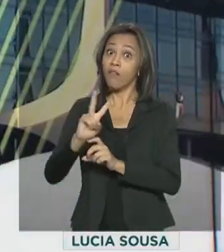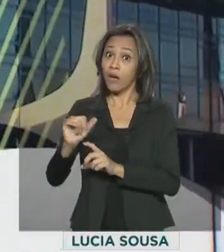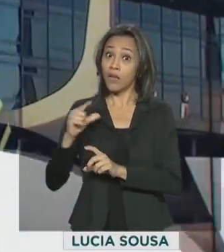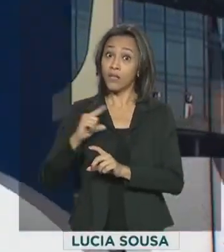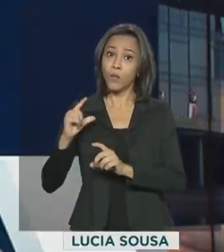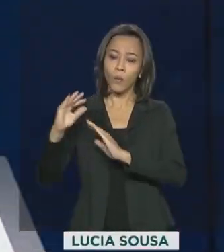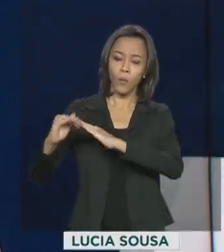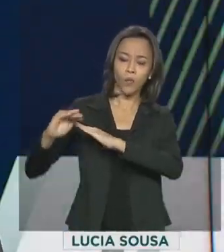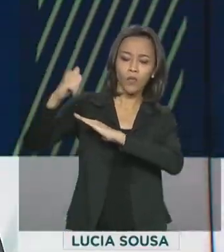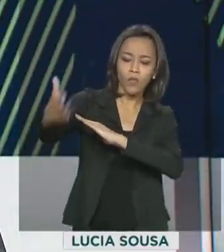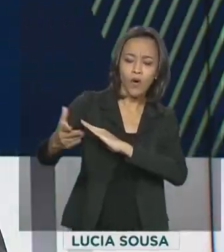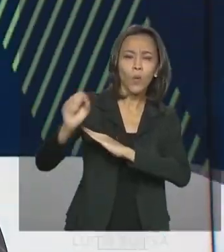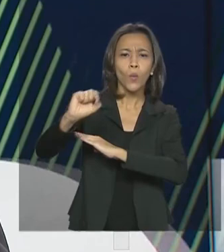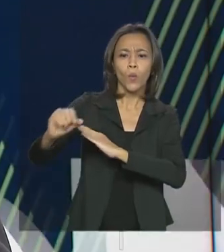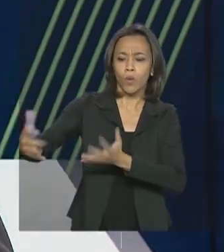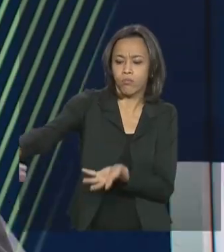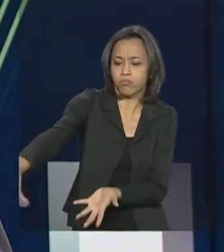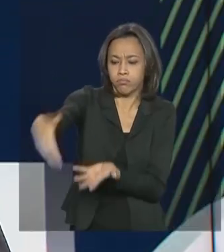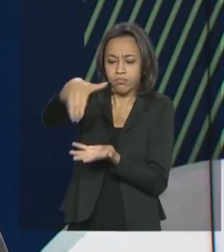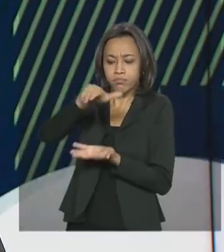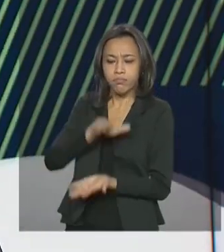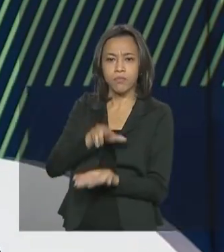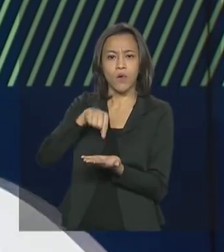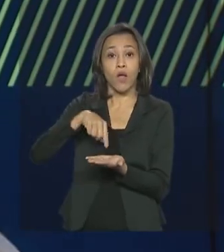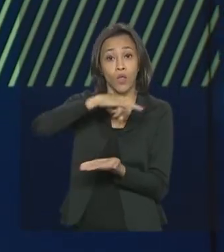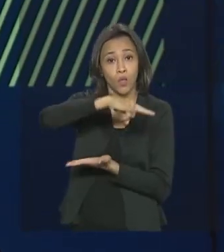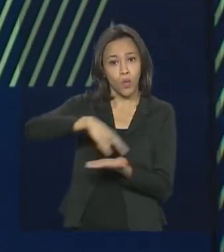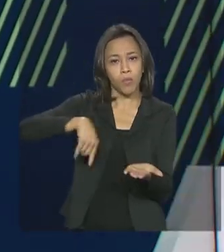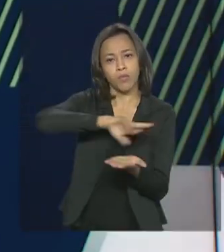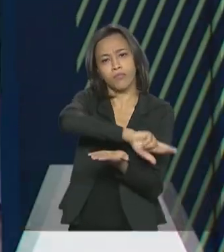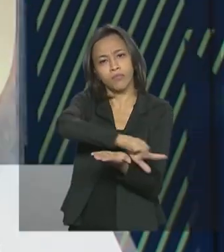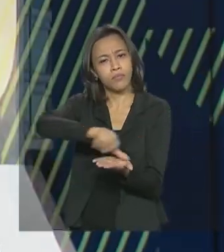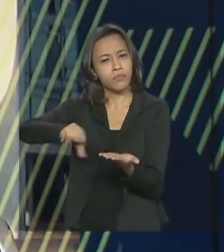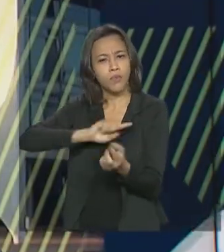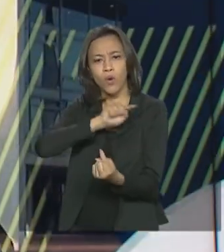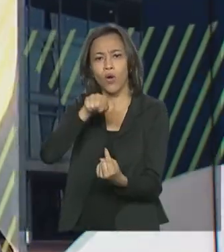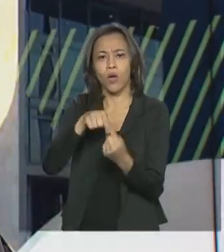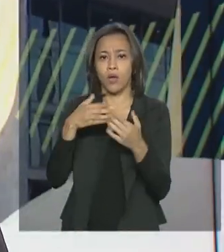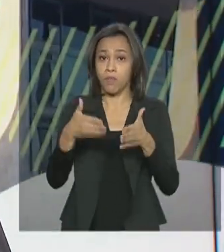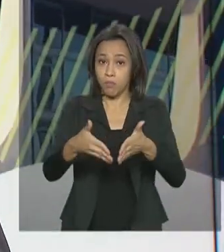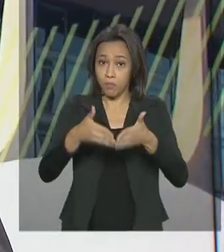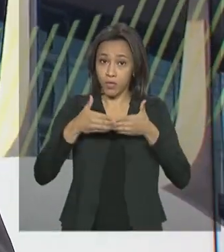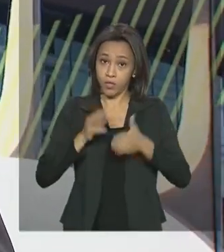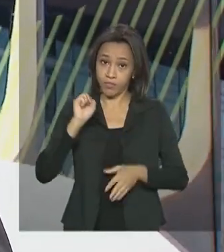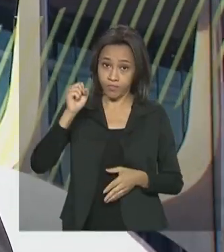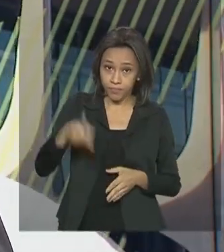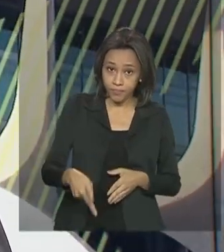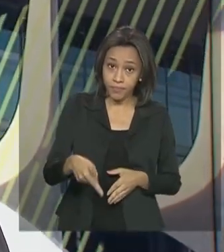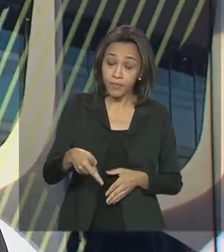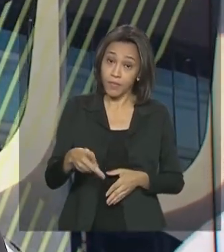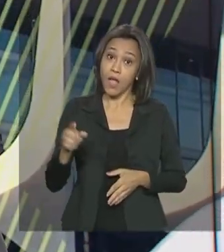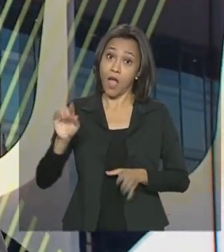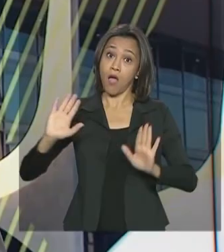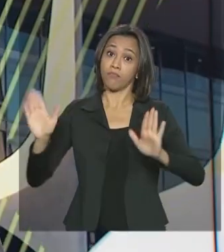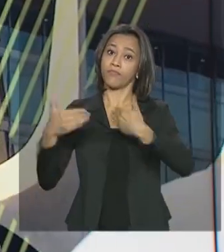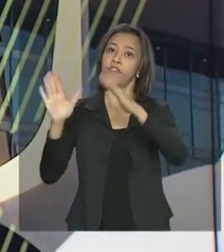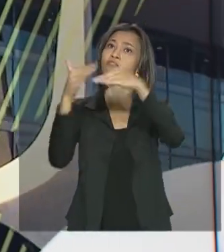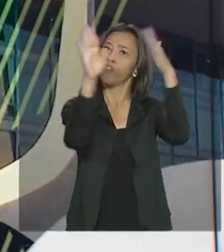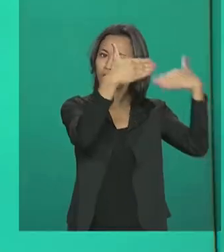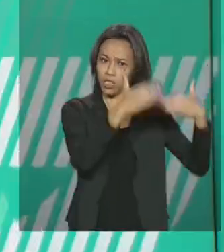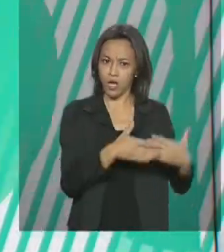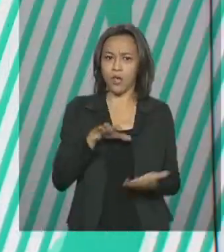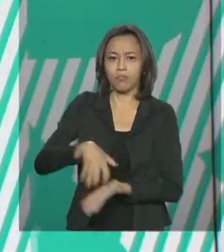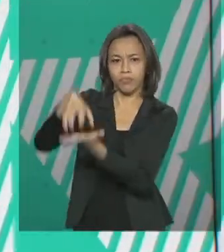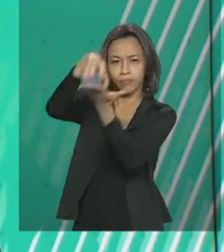fora das agências para receber a documentação necessária à concessão de benefícios. As agências continuam fechadas, mas a medida